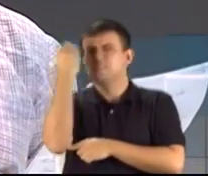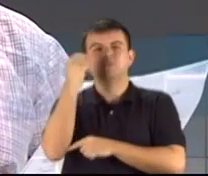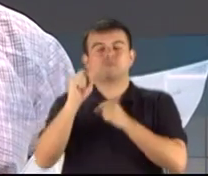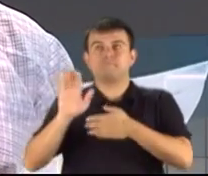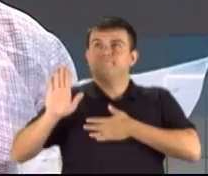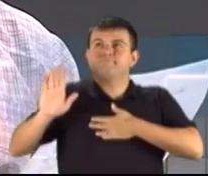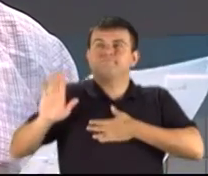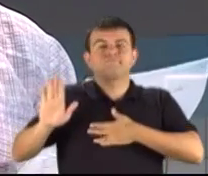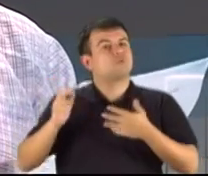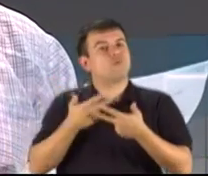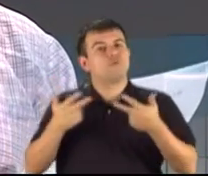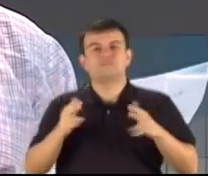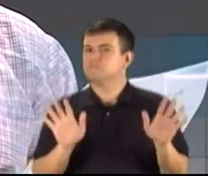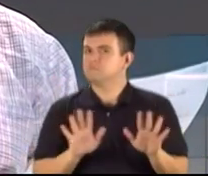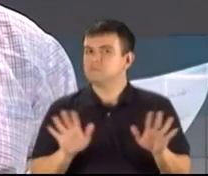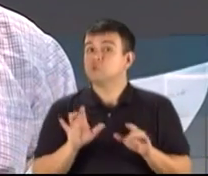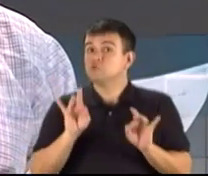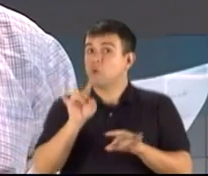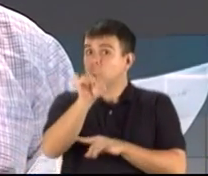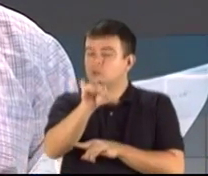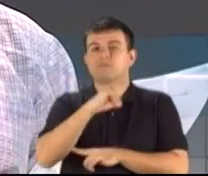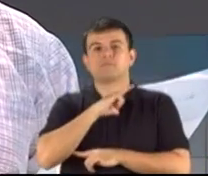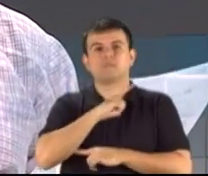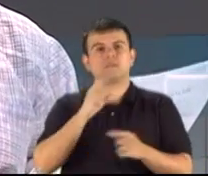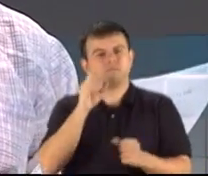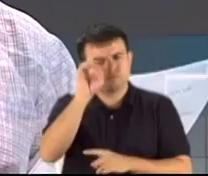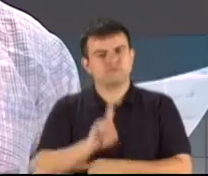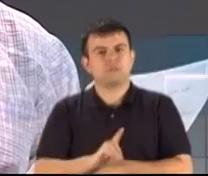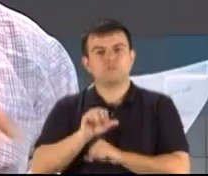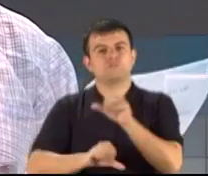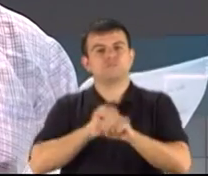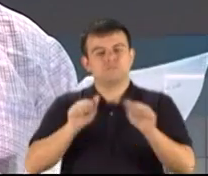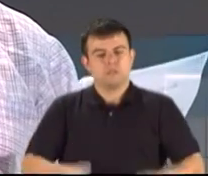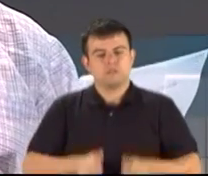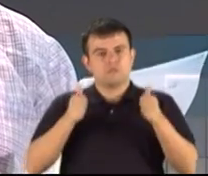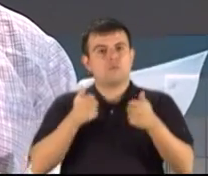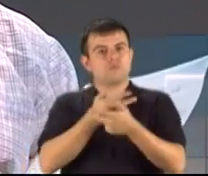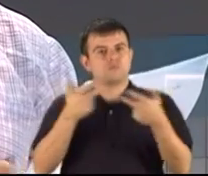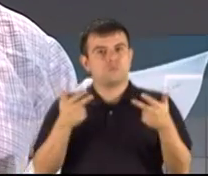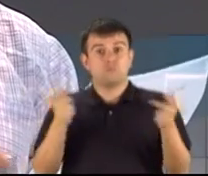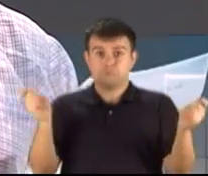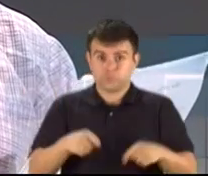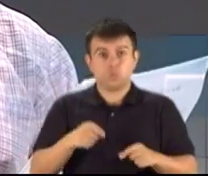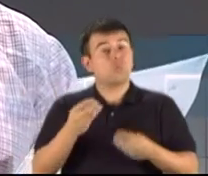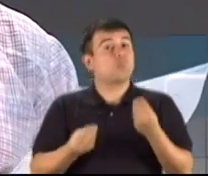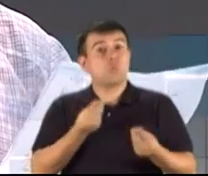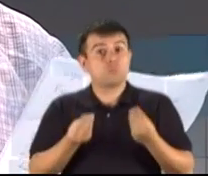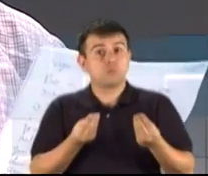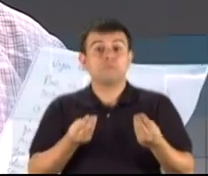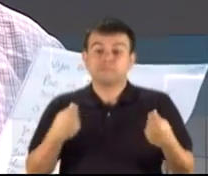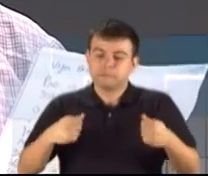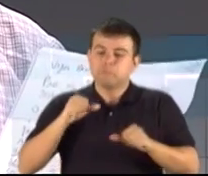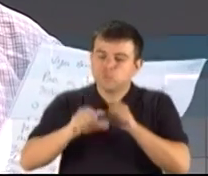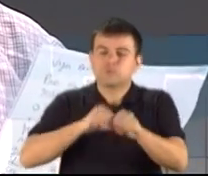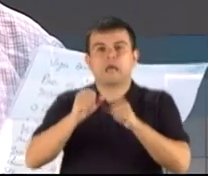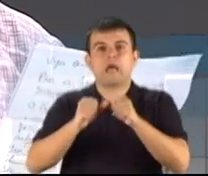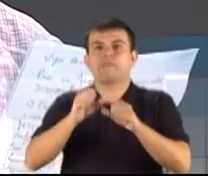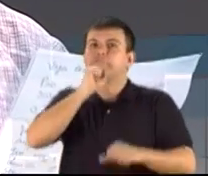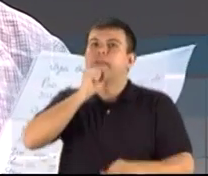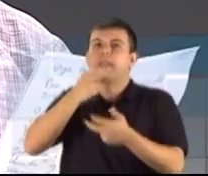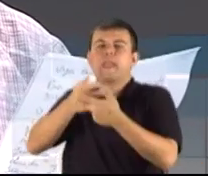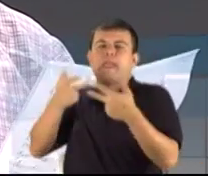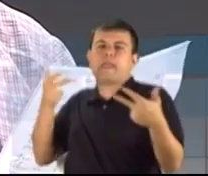Você, somente você, tem o direito de melhorar as coisas e isso só vai ser possível se mudarmos as velhas práticas que nunca deram resultado.